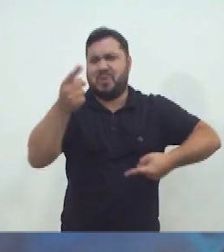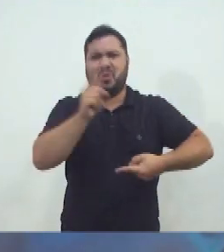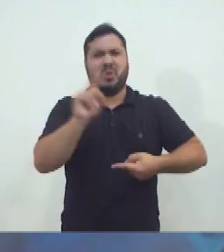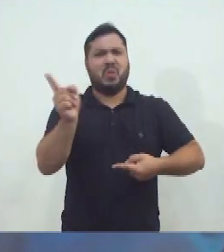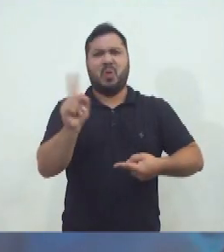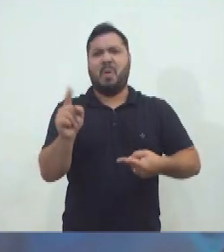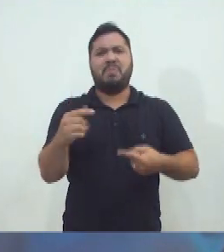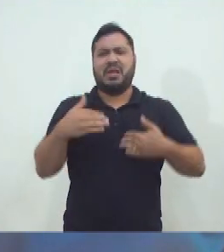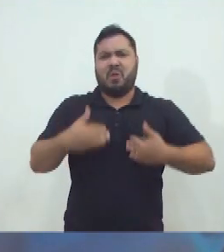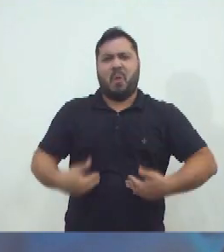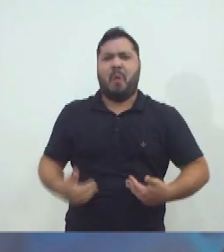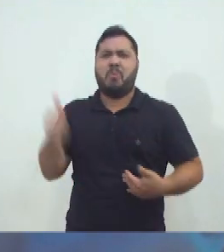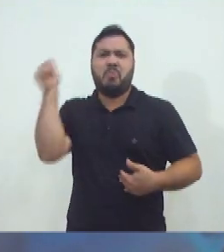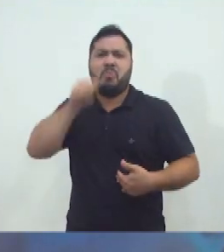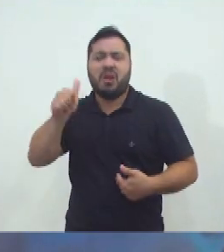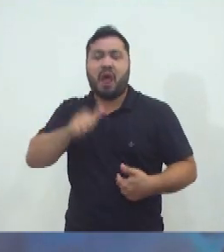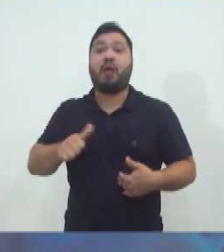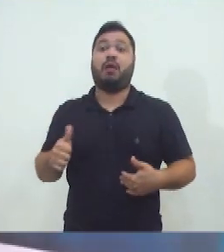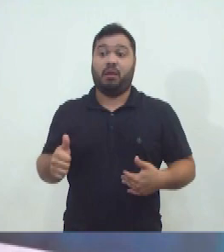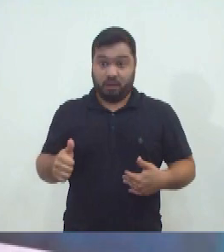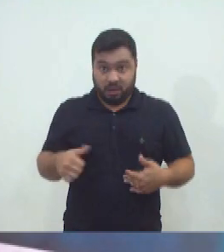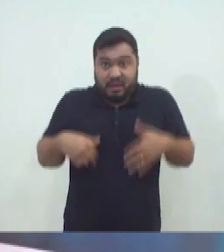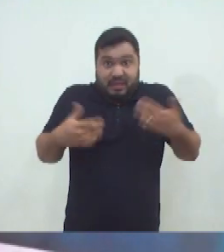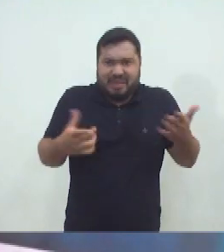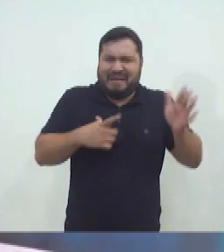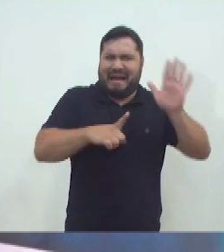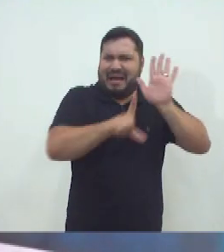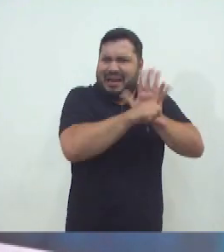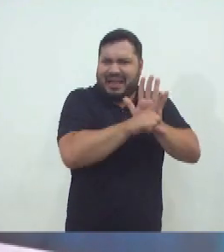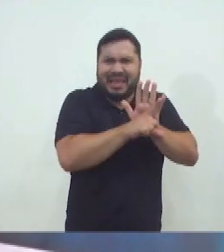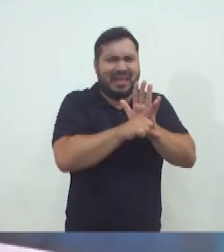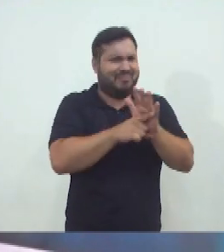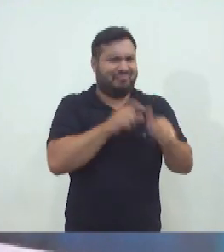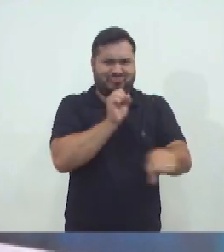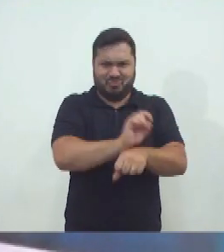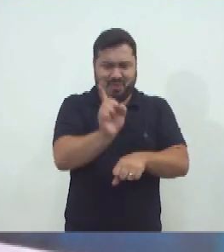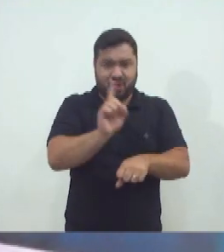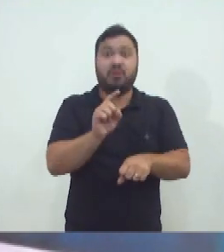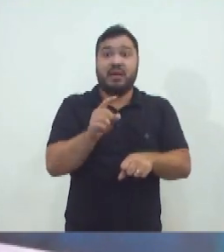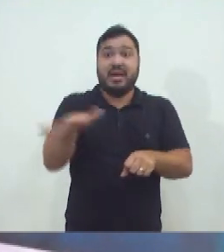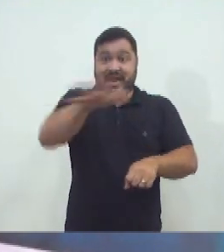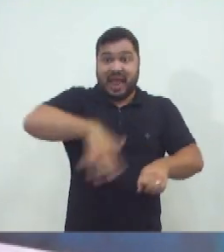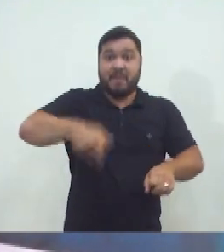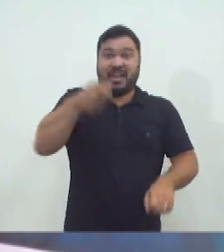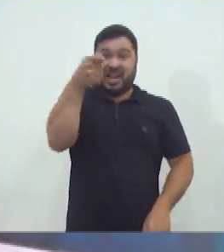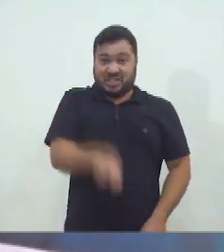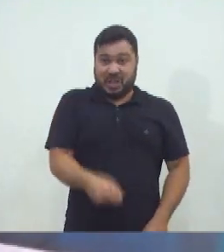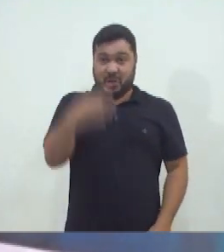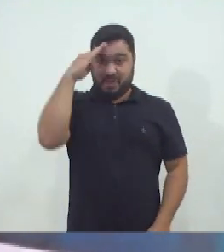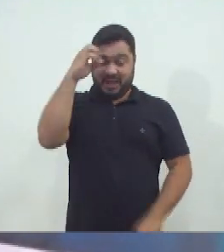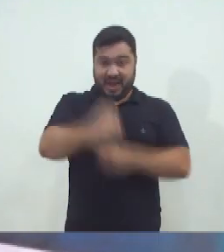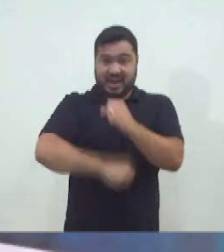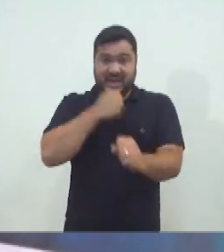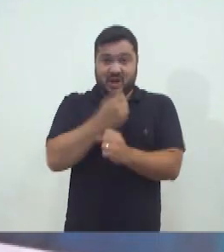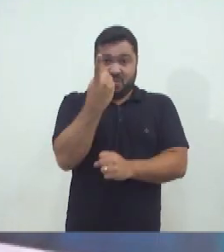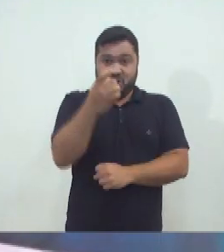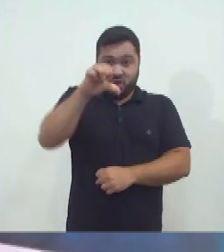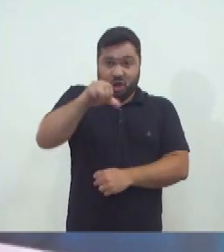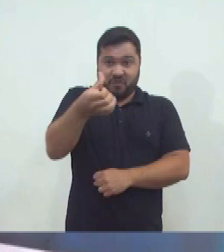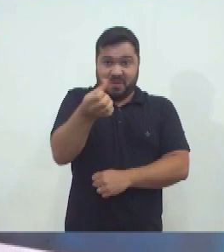incompatível com a natureza feminina. A produção desse tipo de legislação não parou por aí, não. Durante a ditadura militar, em